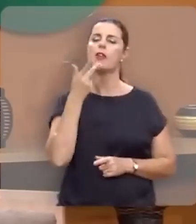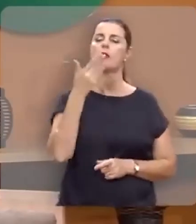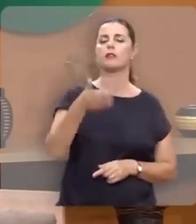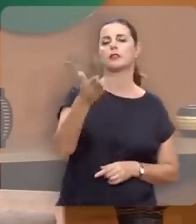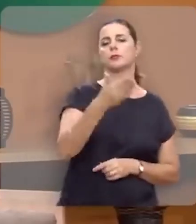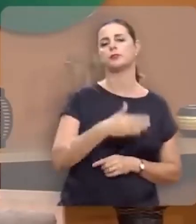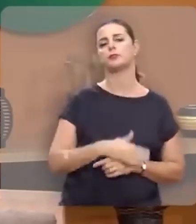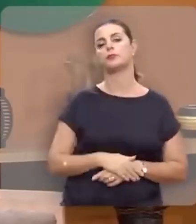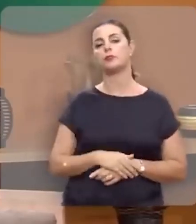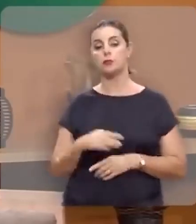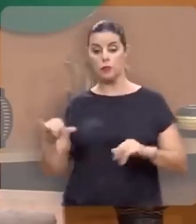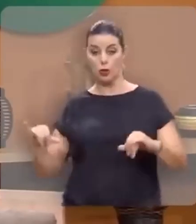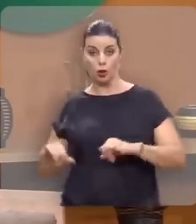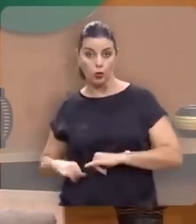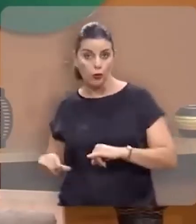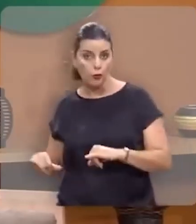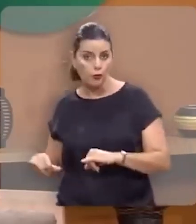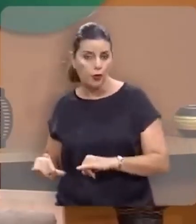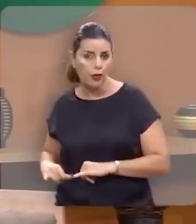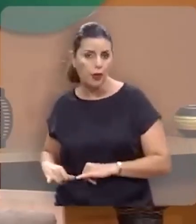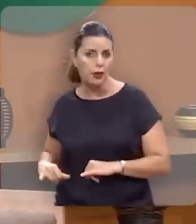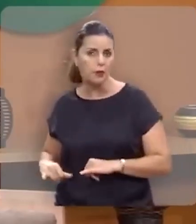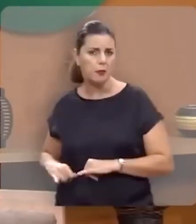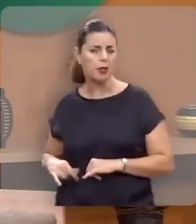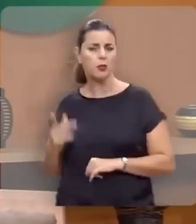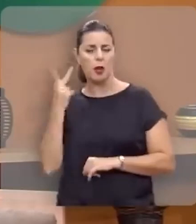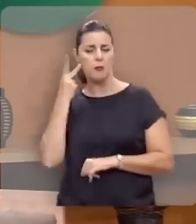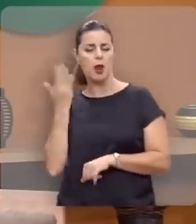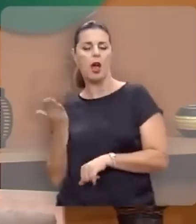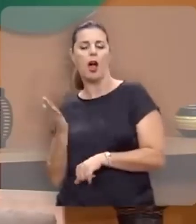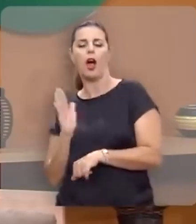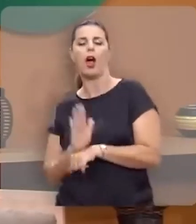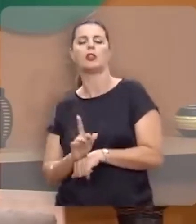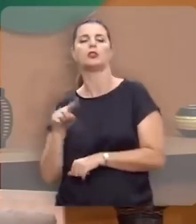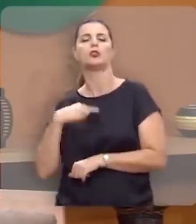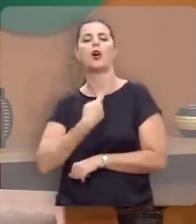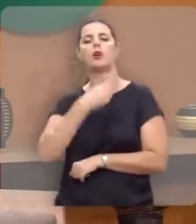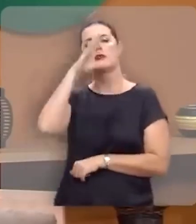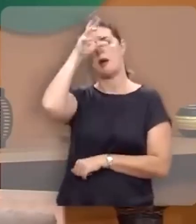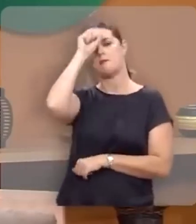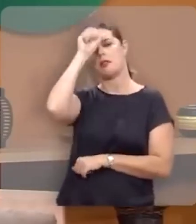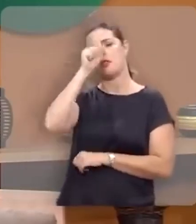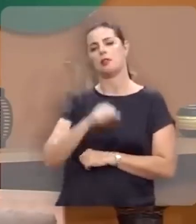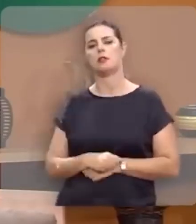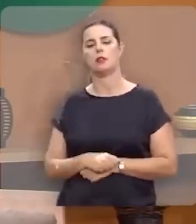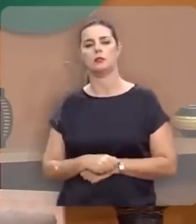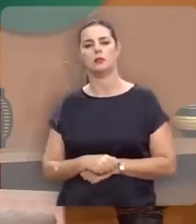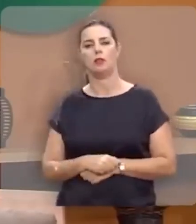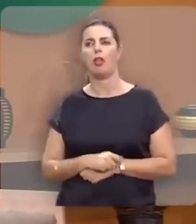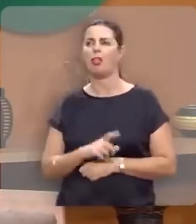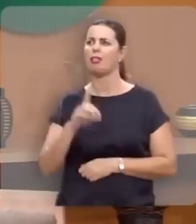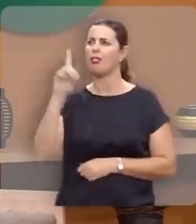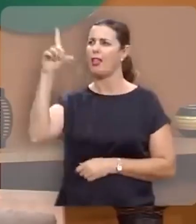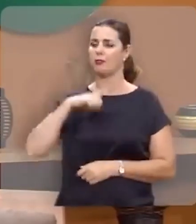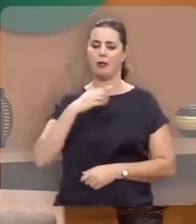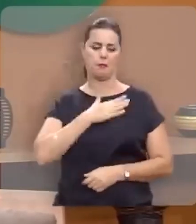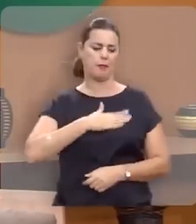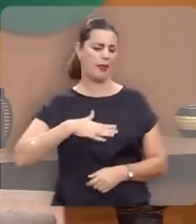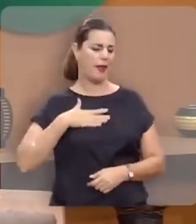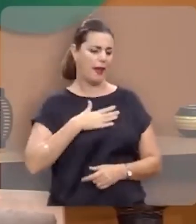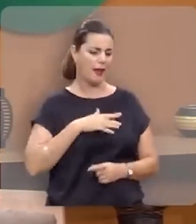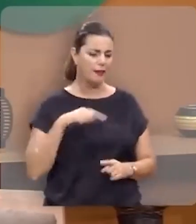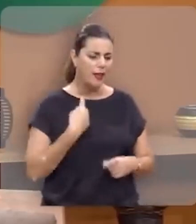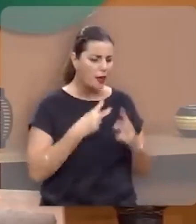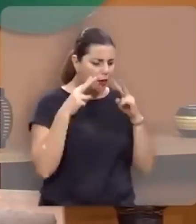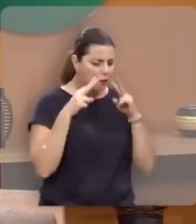para você que o sofrimento é pedagógico. Não é que Deus tem prazer em nos